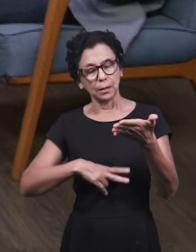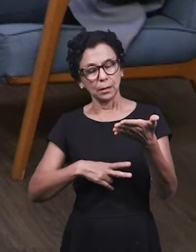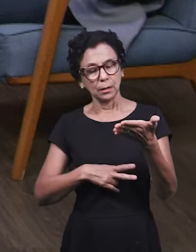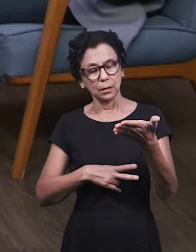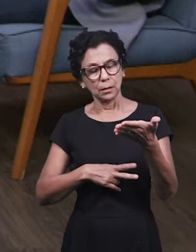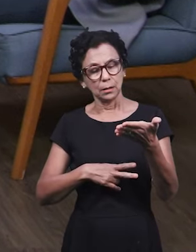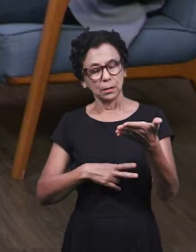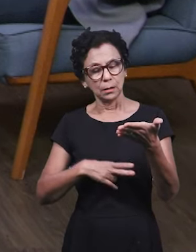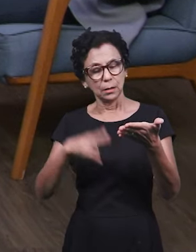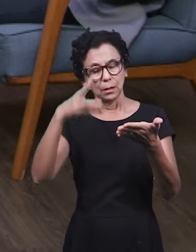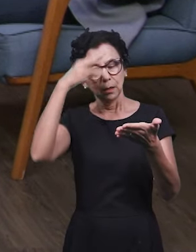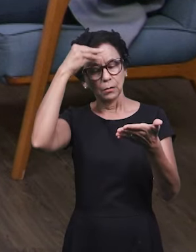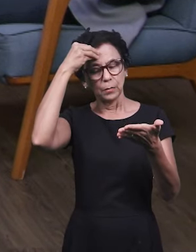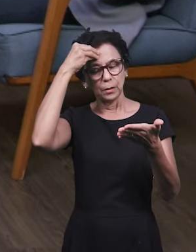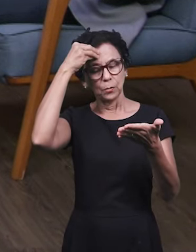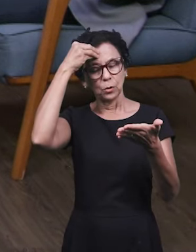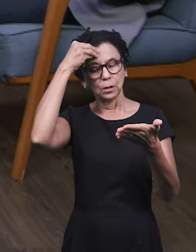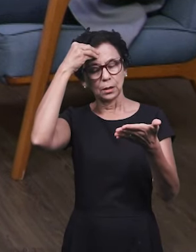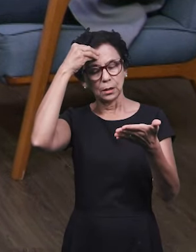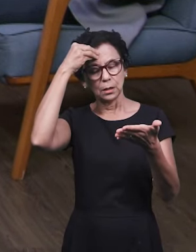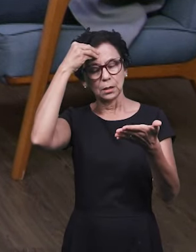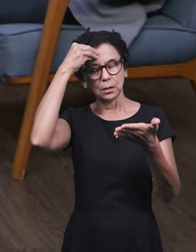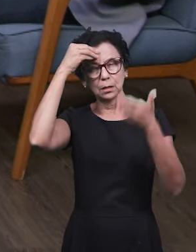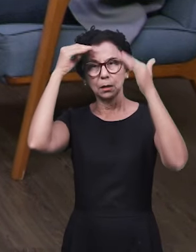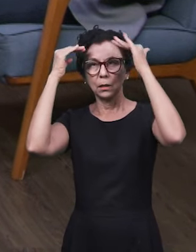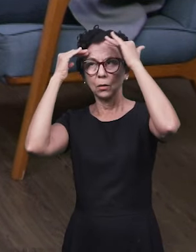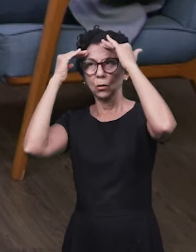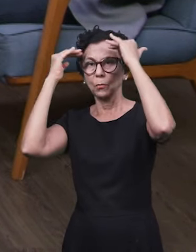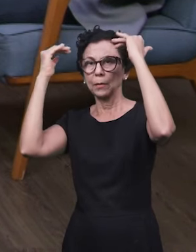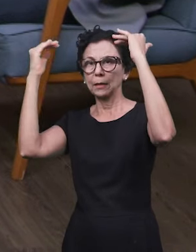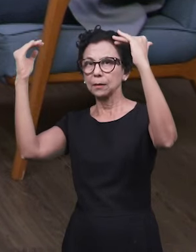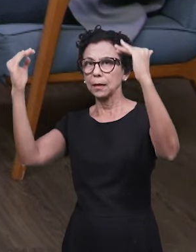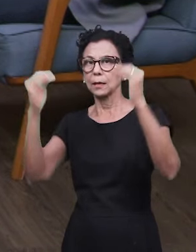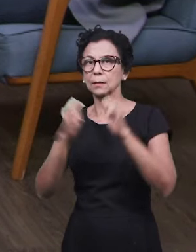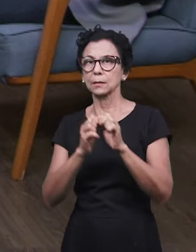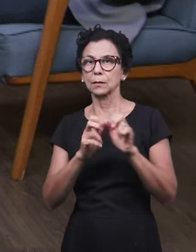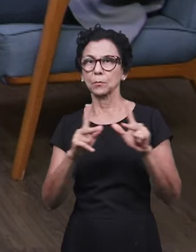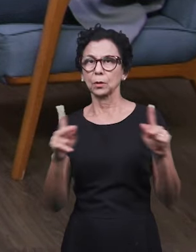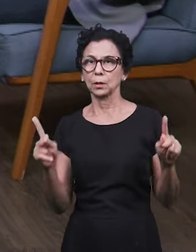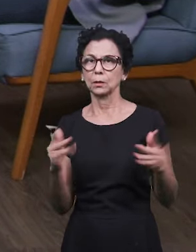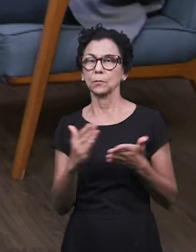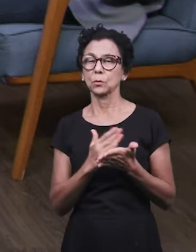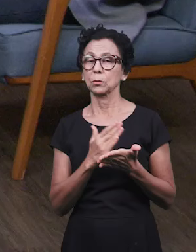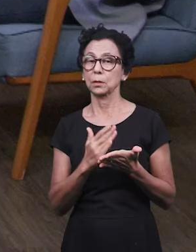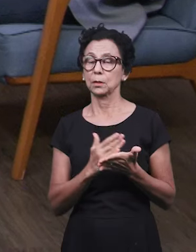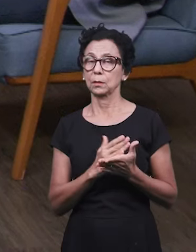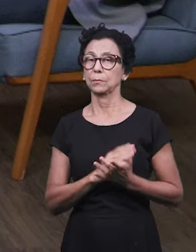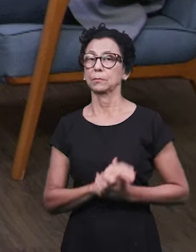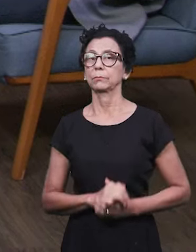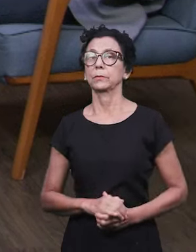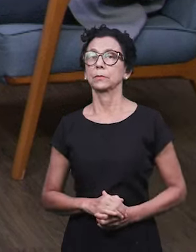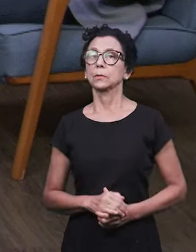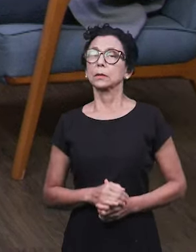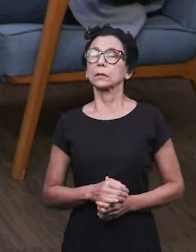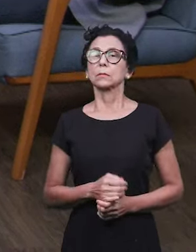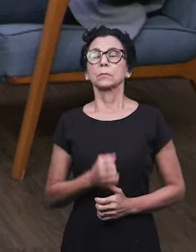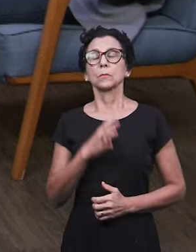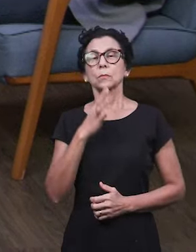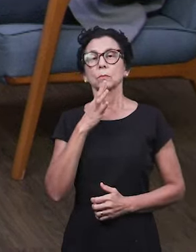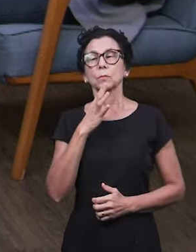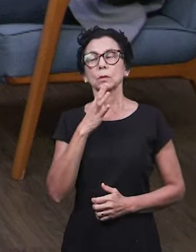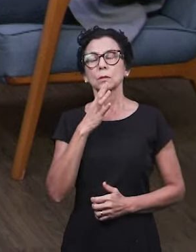e guardam as palavras da profecia deste livro. Ou seja, você tem que conhecer o